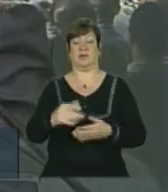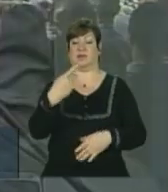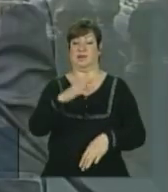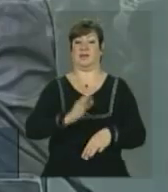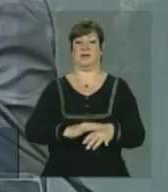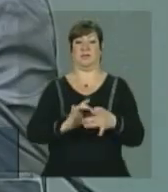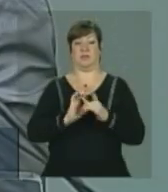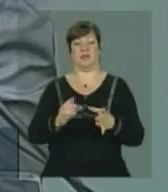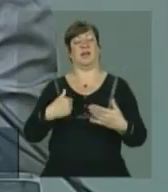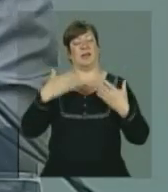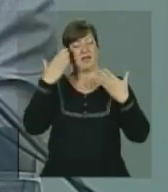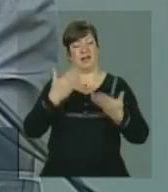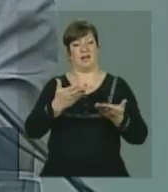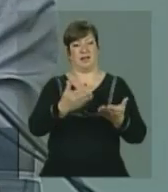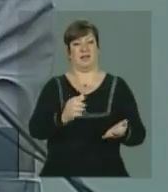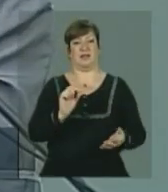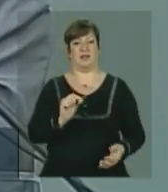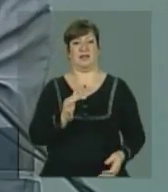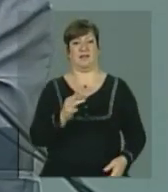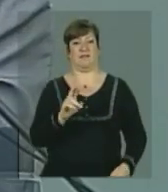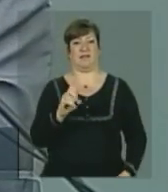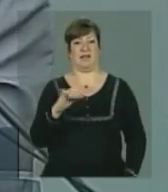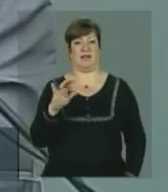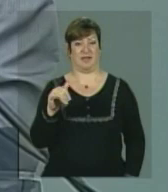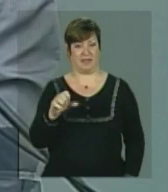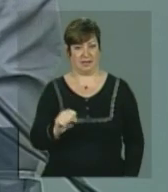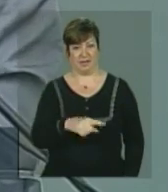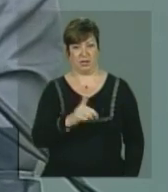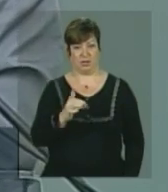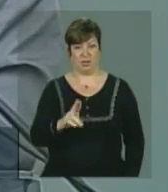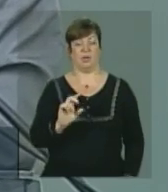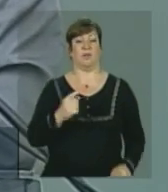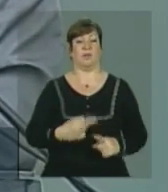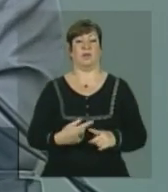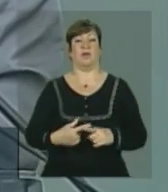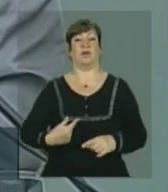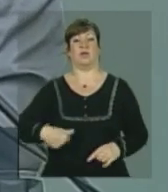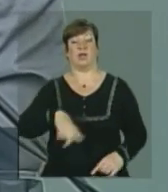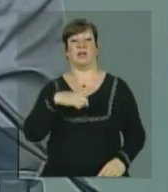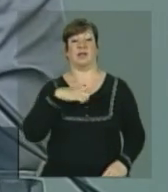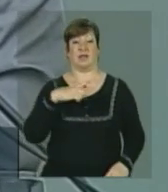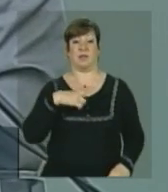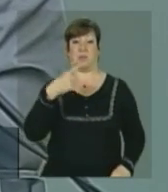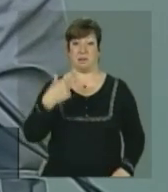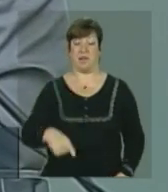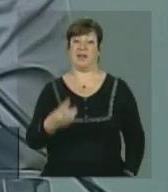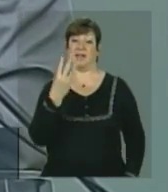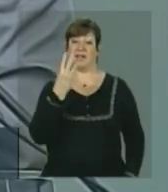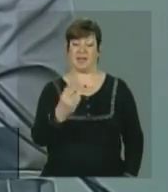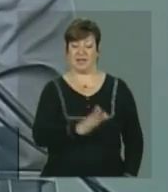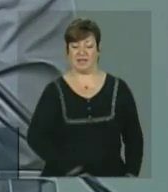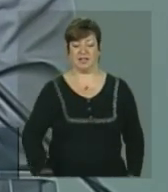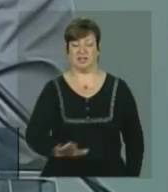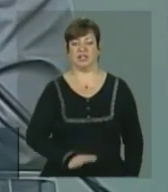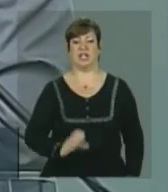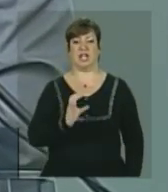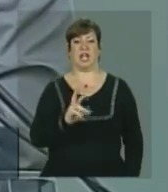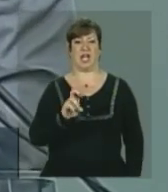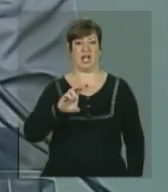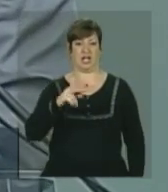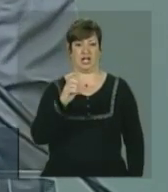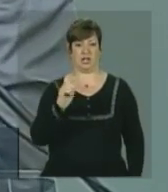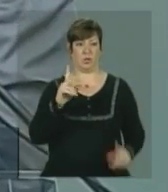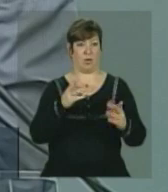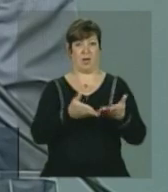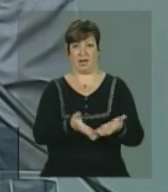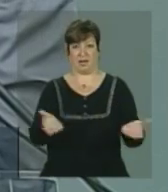Então, eu quero agradecer o senhor aqui pelo carinho, pelo apoio, que nós temos mais três creches dessas aqui, que já estão aprovadas